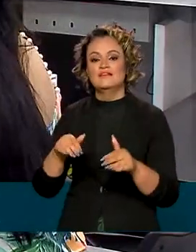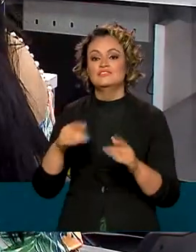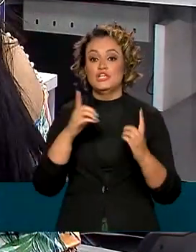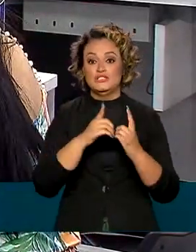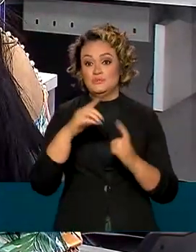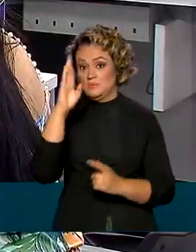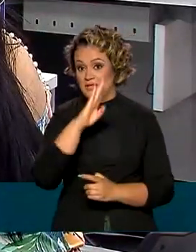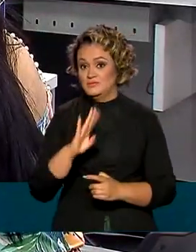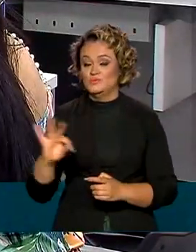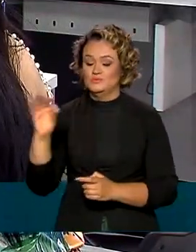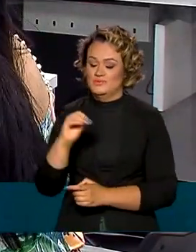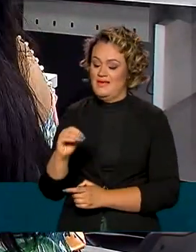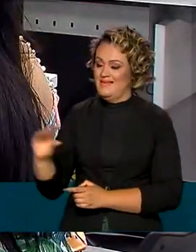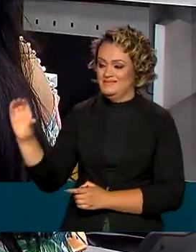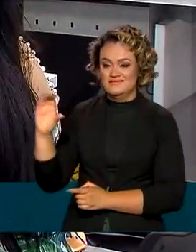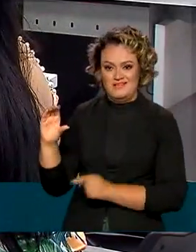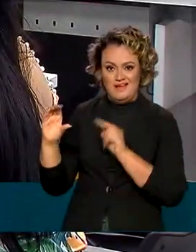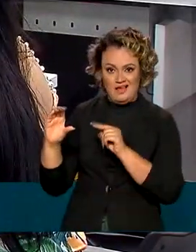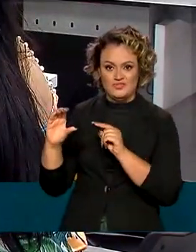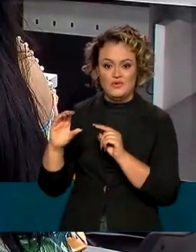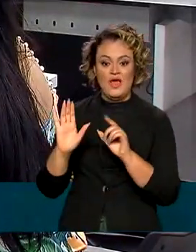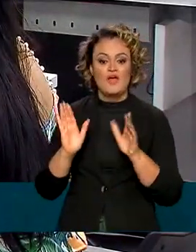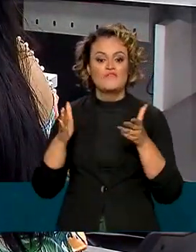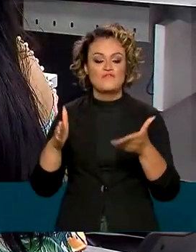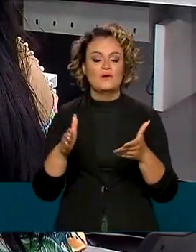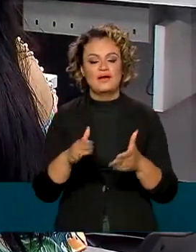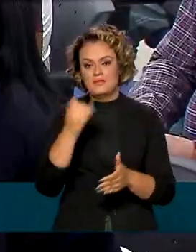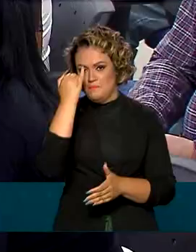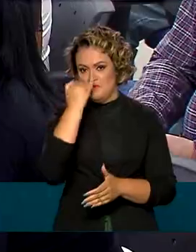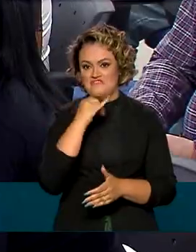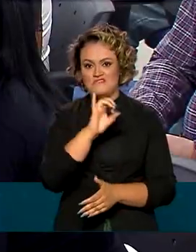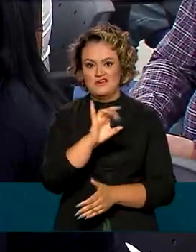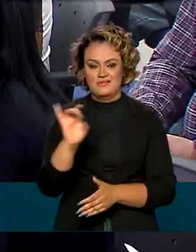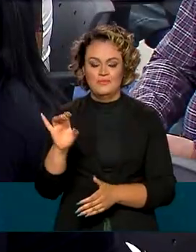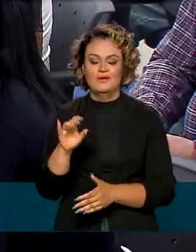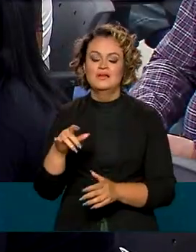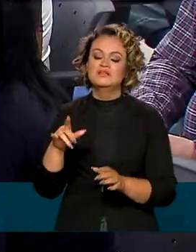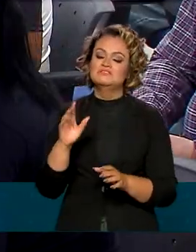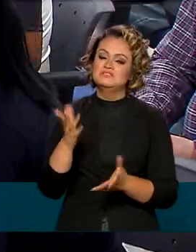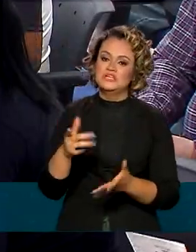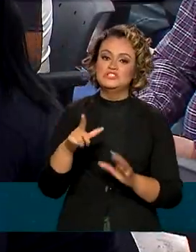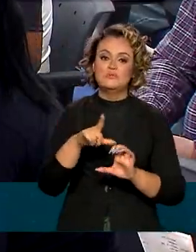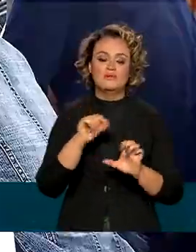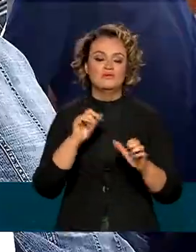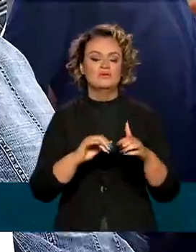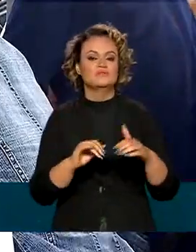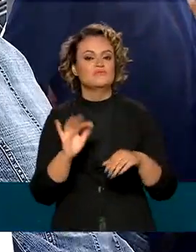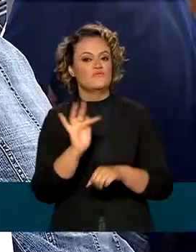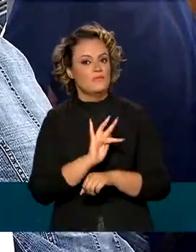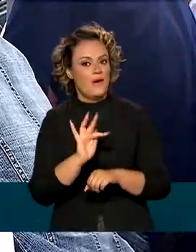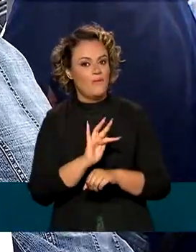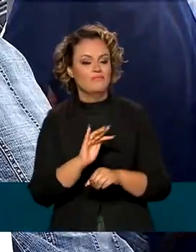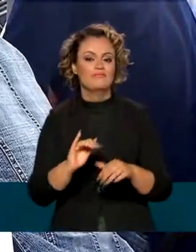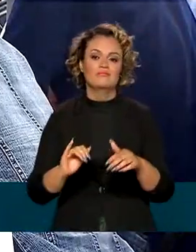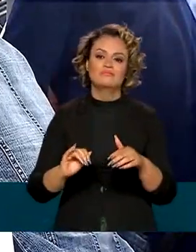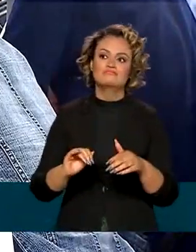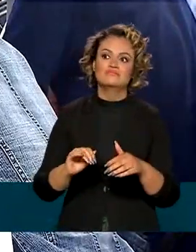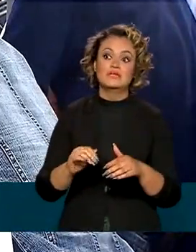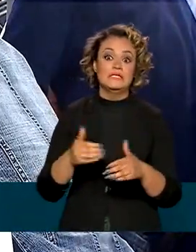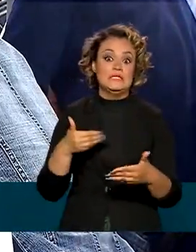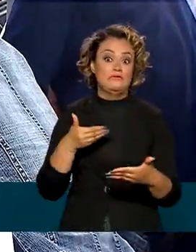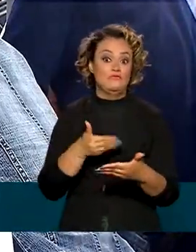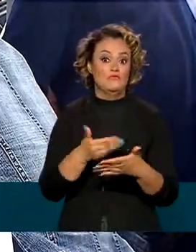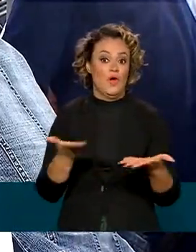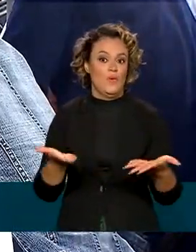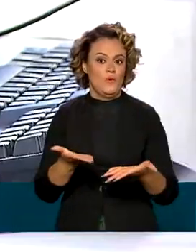de crédito serão específicas para cada perfil. Empreendedora informal, empreendedora recém